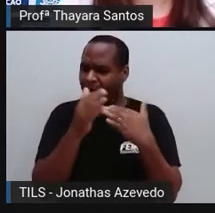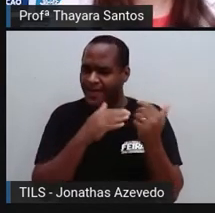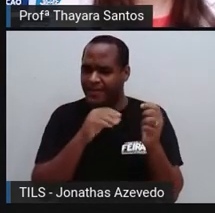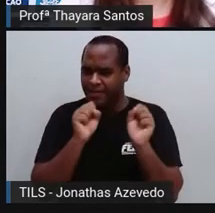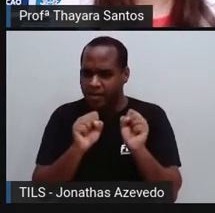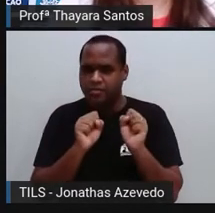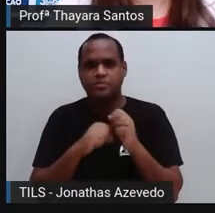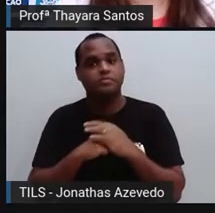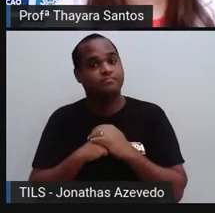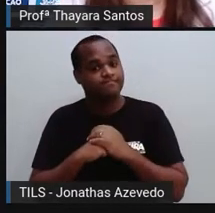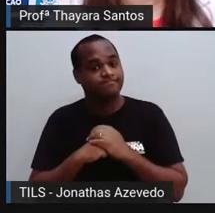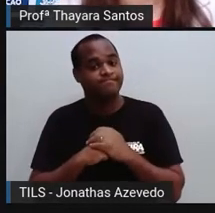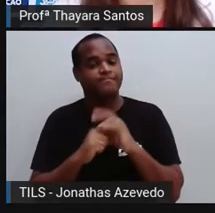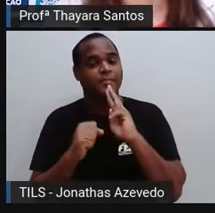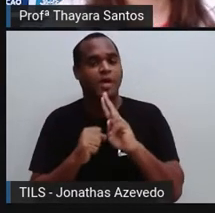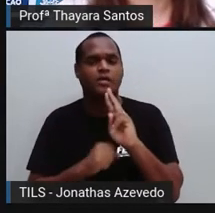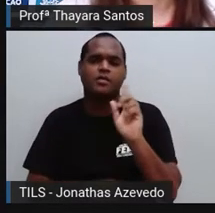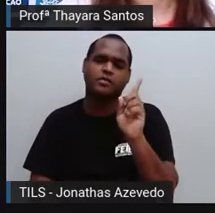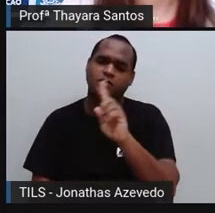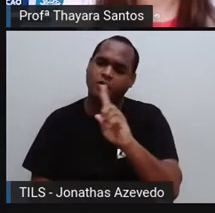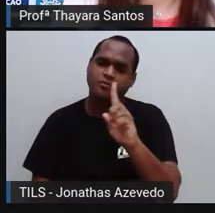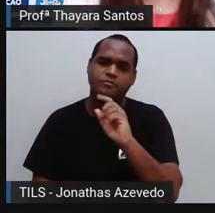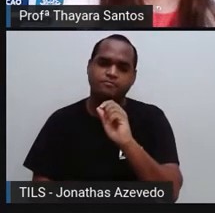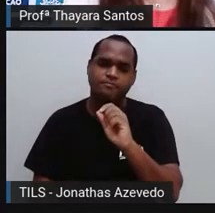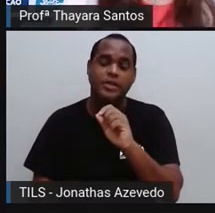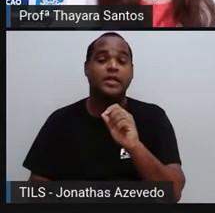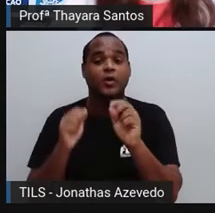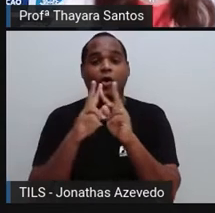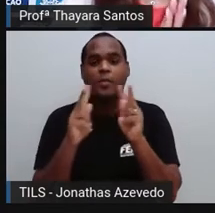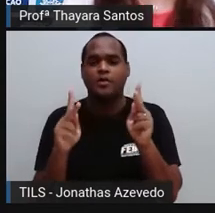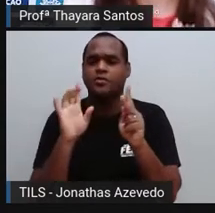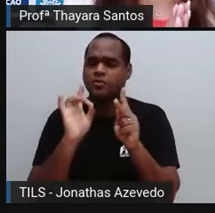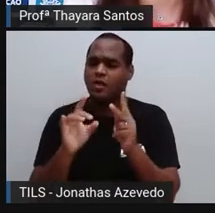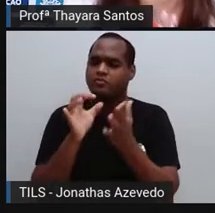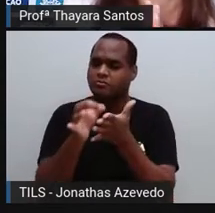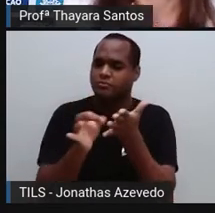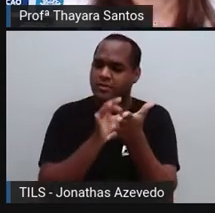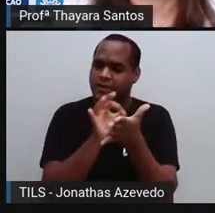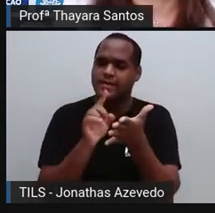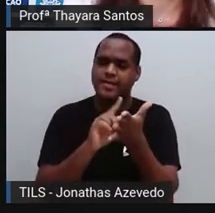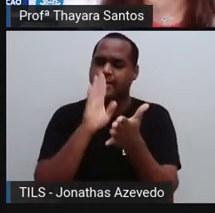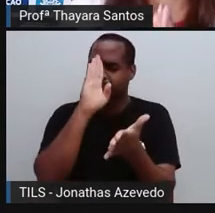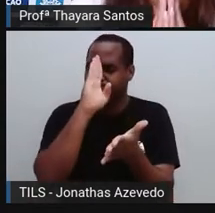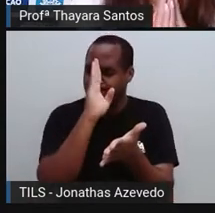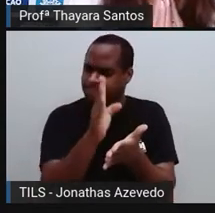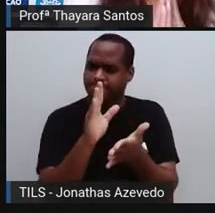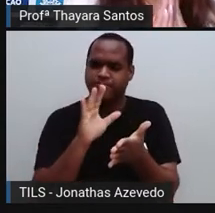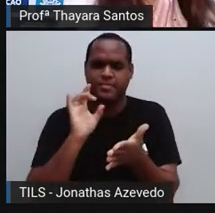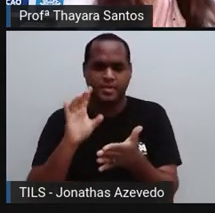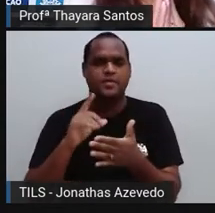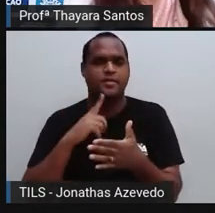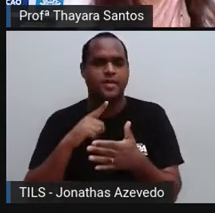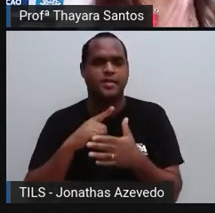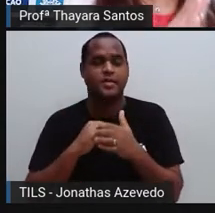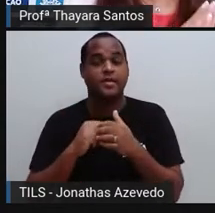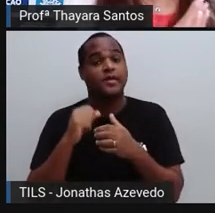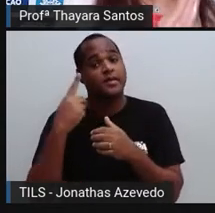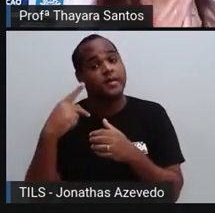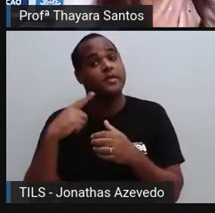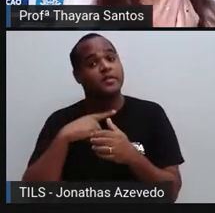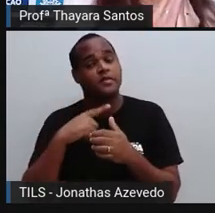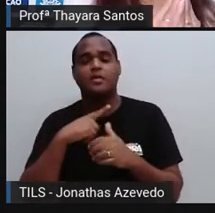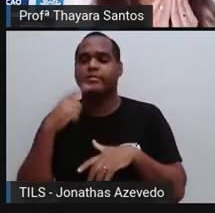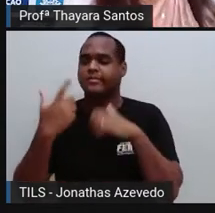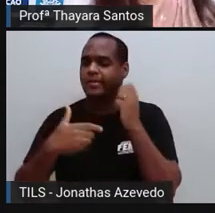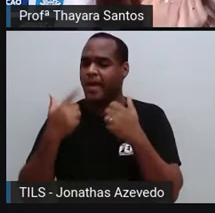A resposta é não. Os hormônios, eles só afetam células muito específicas. As células vão ter um receptor